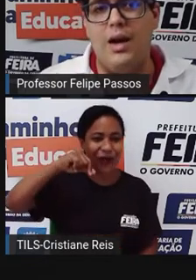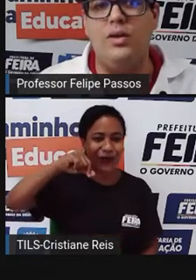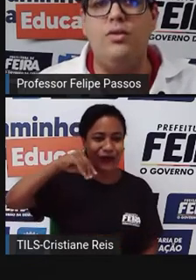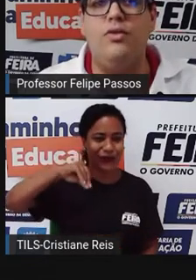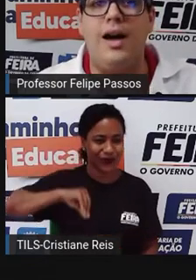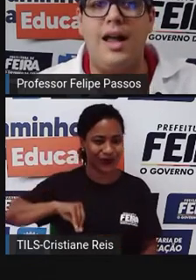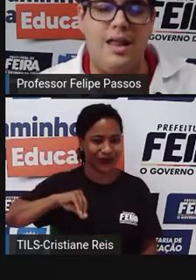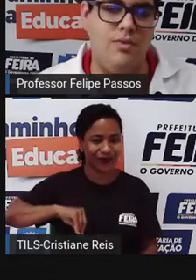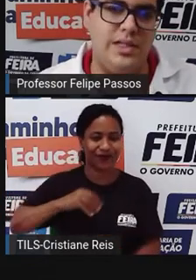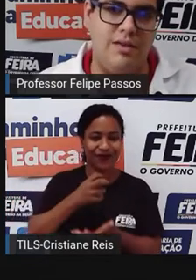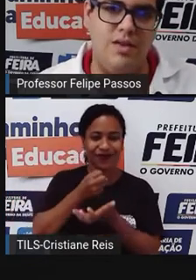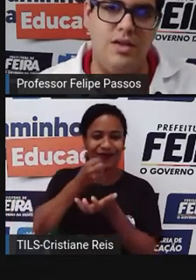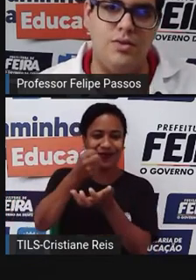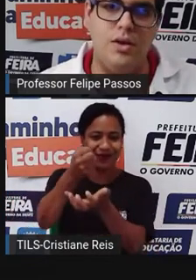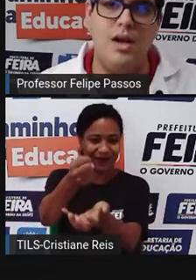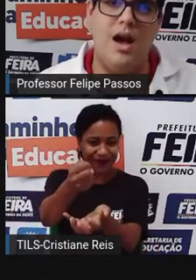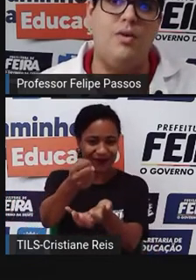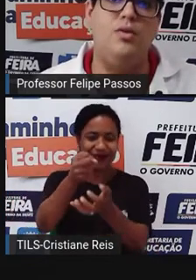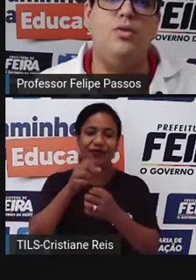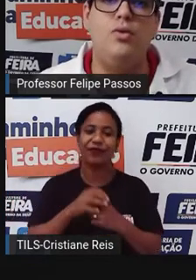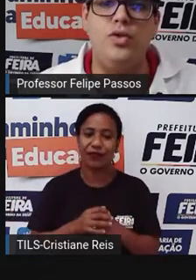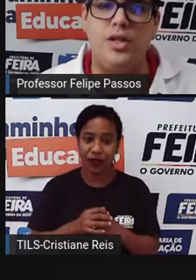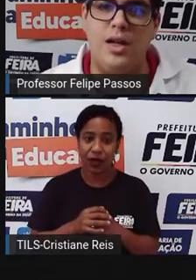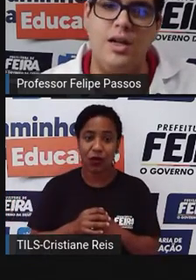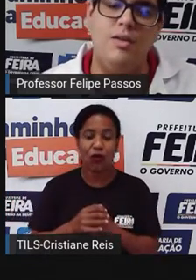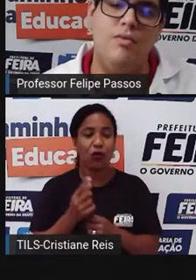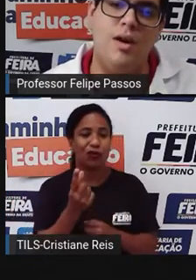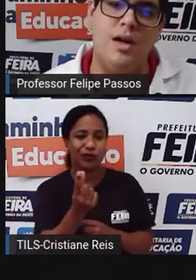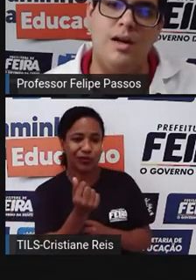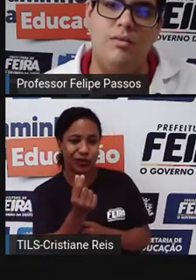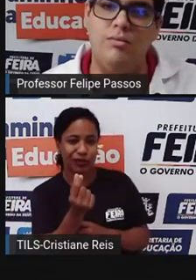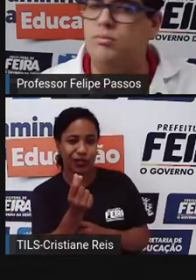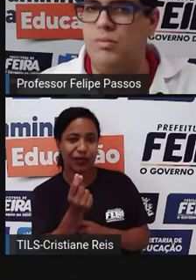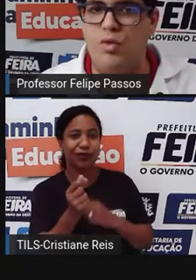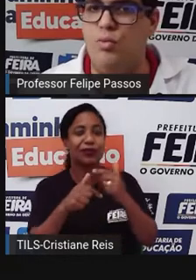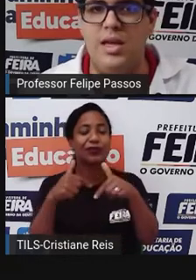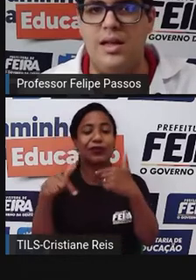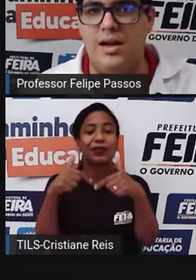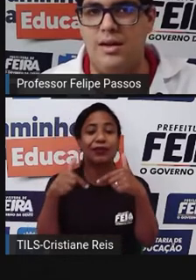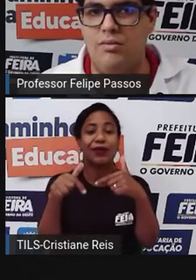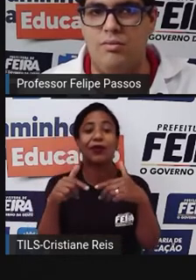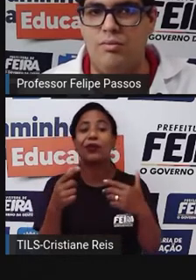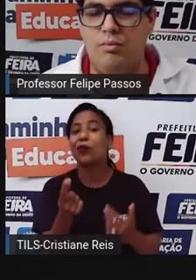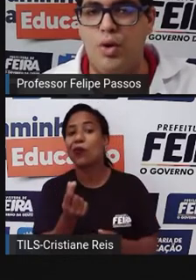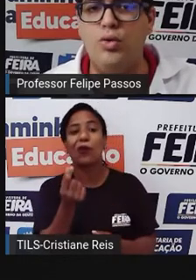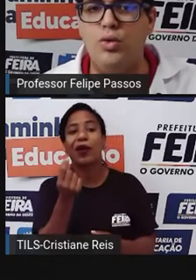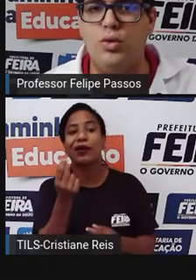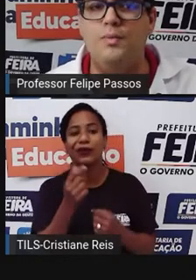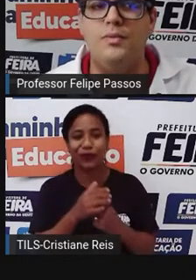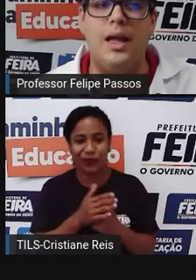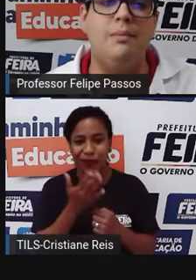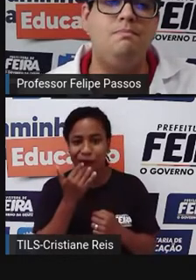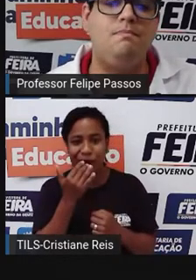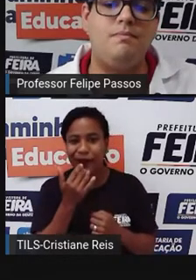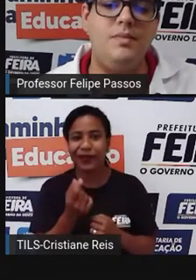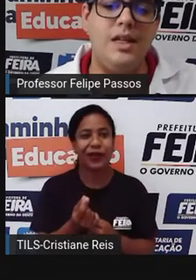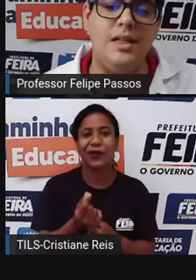a quanto vale um serviço, a quanto custa uma comida, um produto.